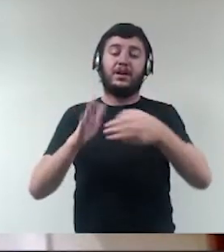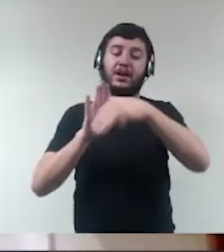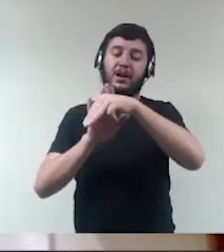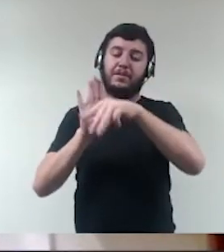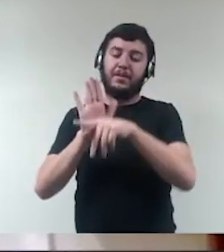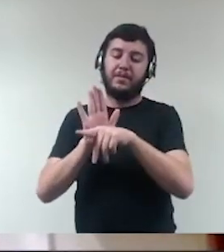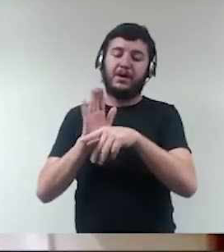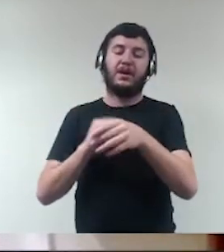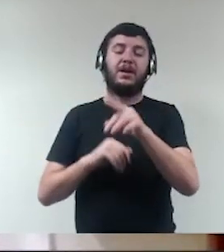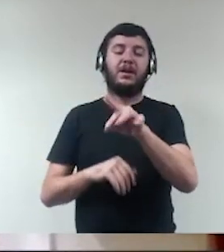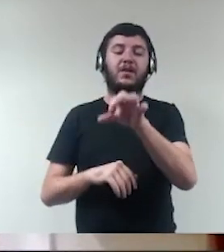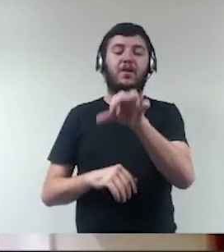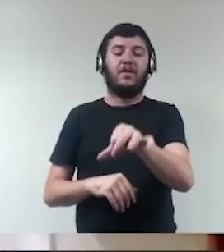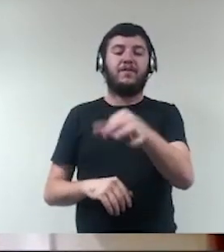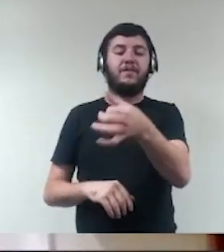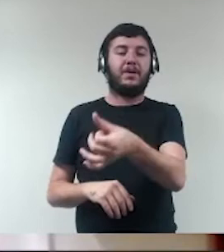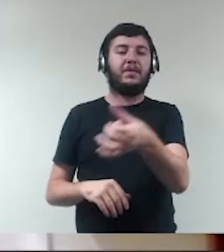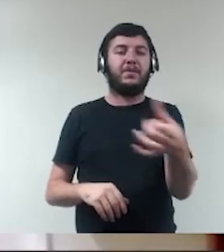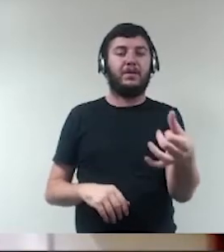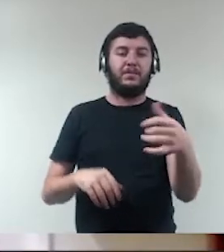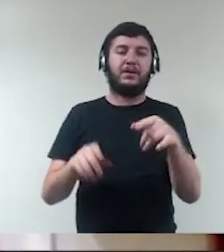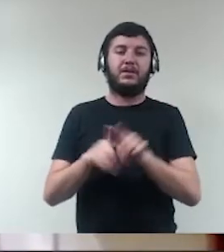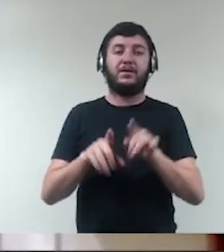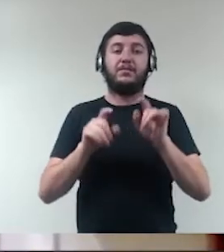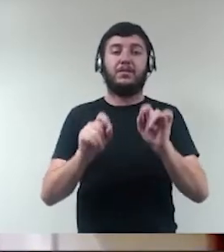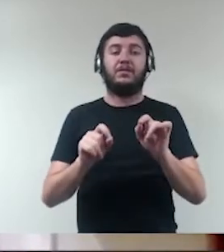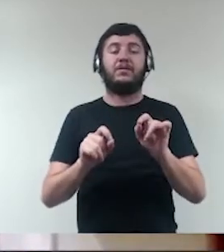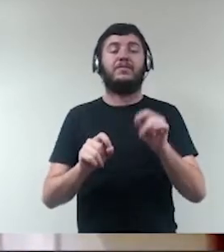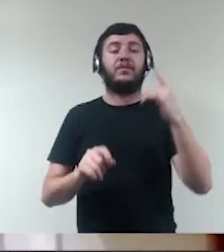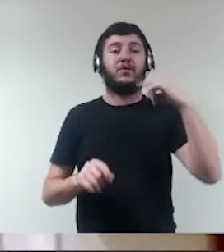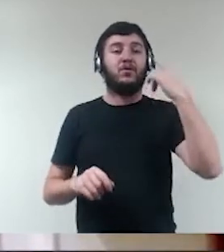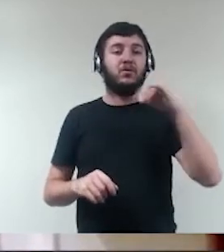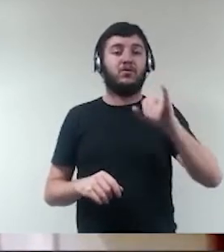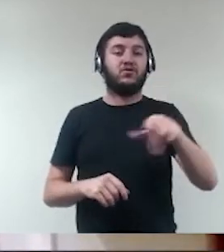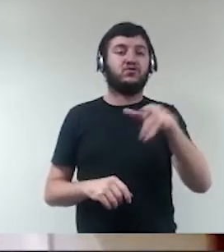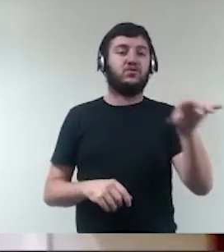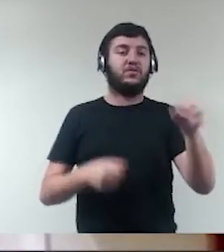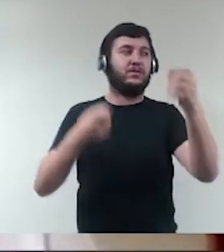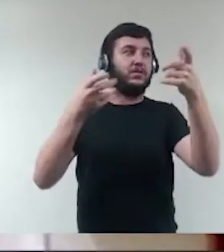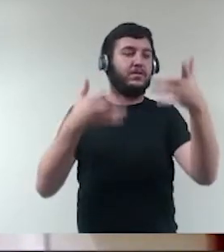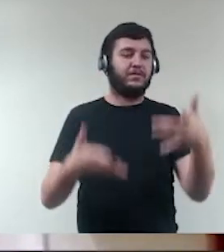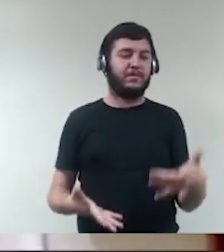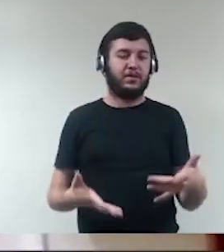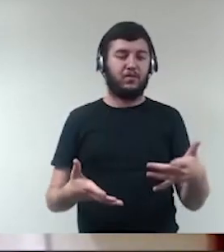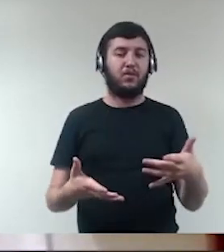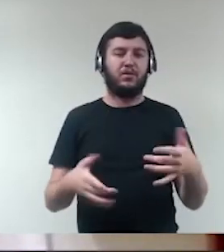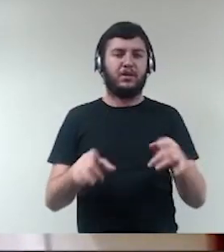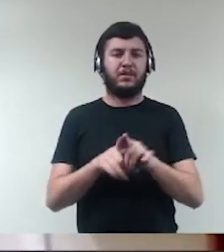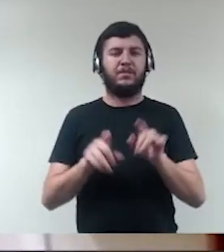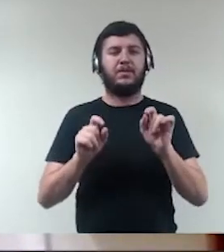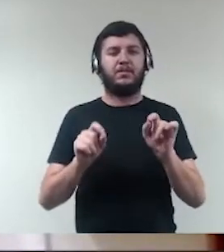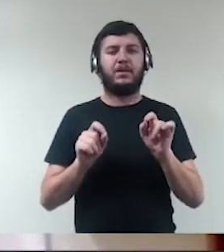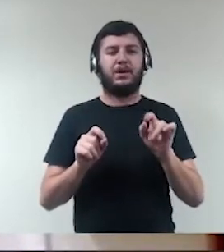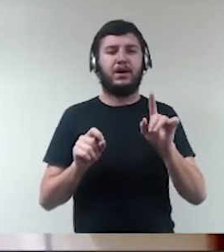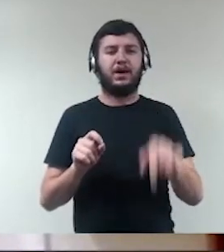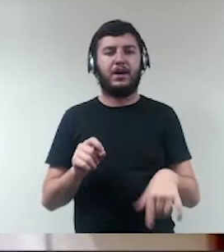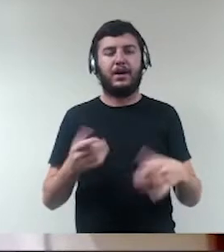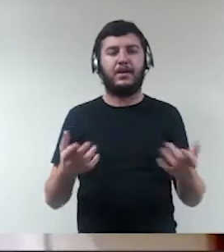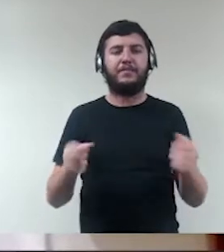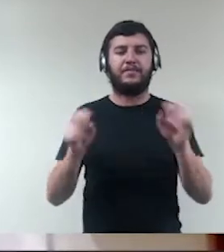9666. Então, como o doutor João colocou de forma muito técnica, a questão da